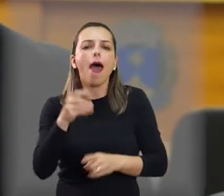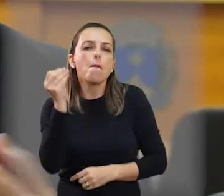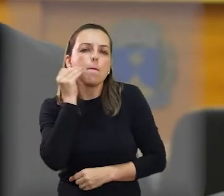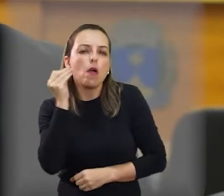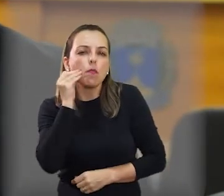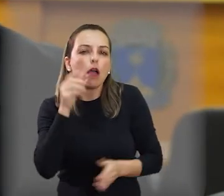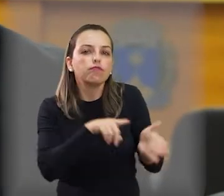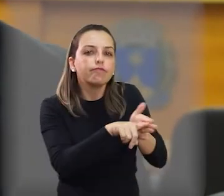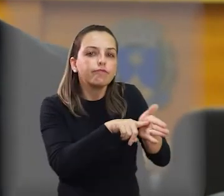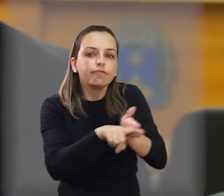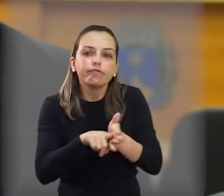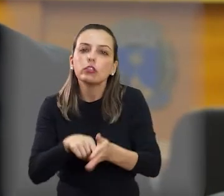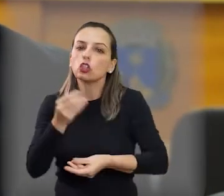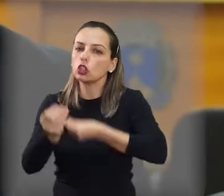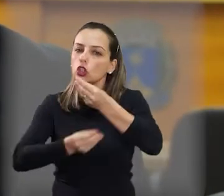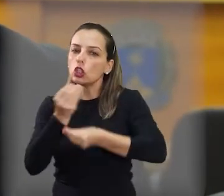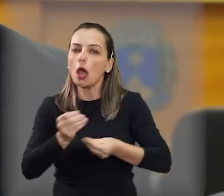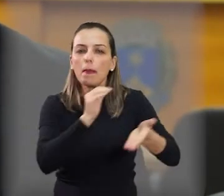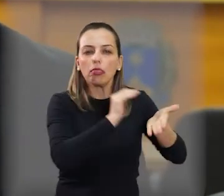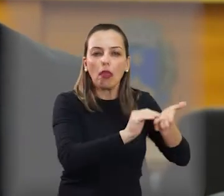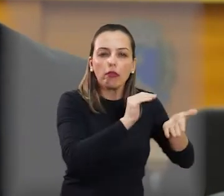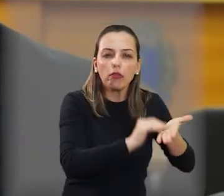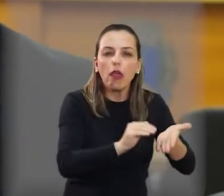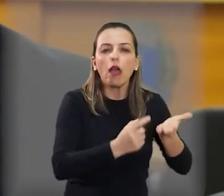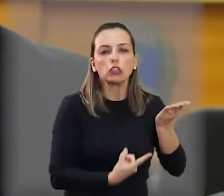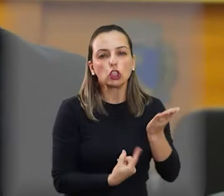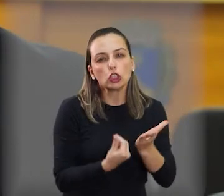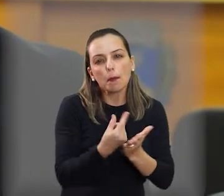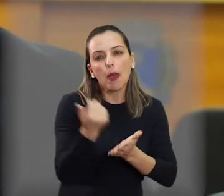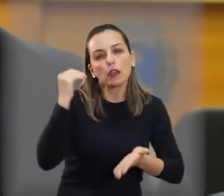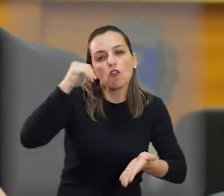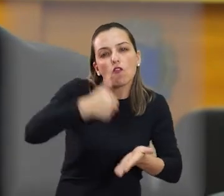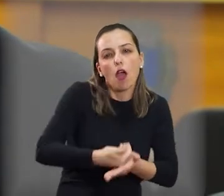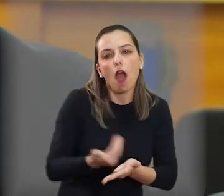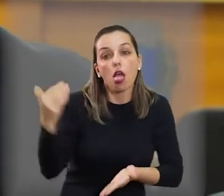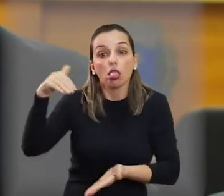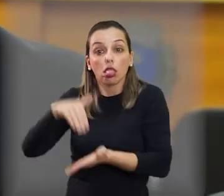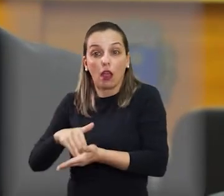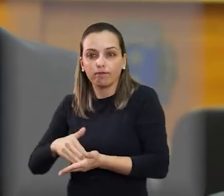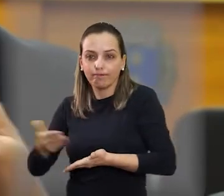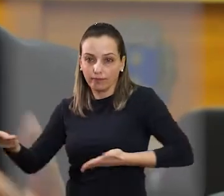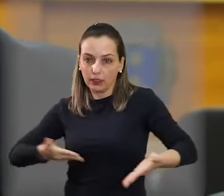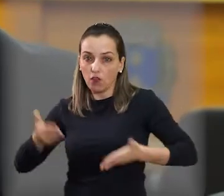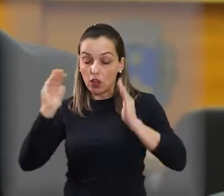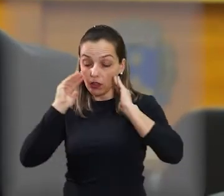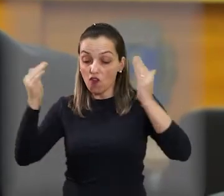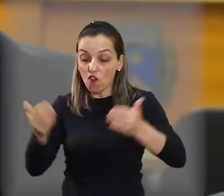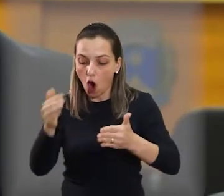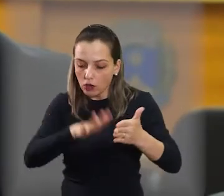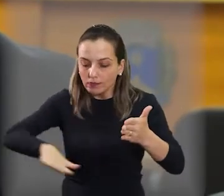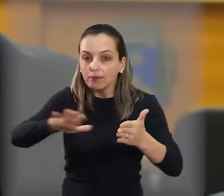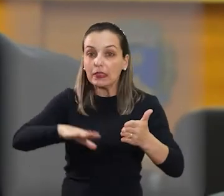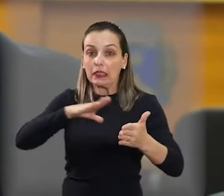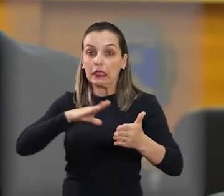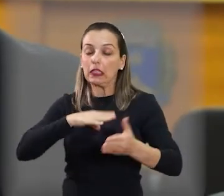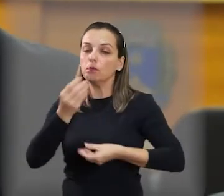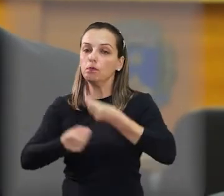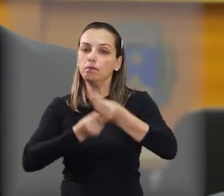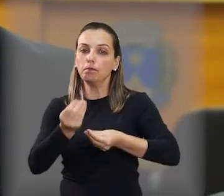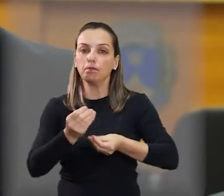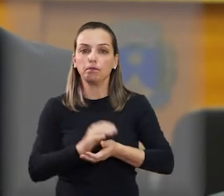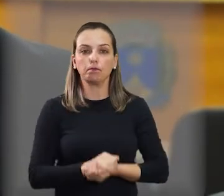de como funciona cada secretaria, desde o seu orçamento e também na prática, os seus serviços que prestam para a cidade,